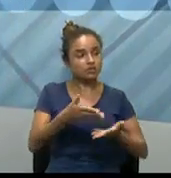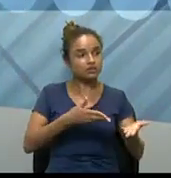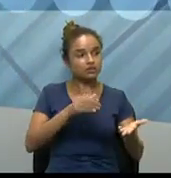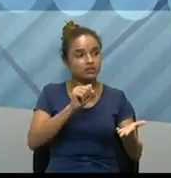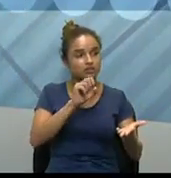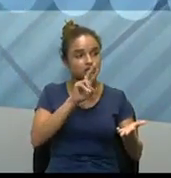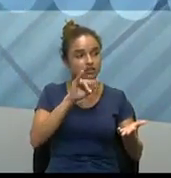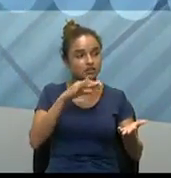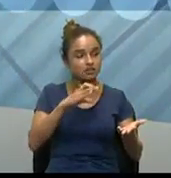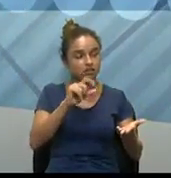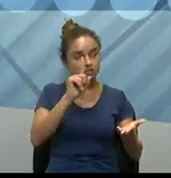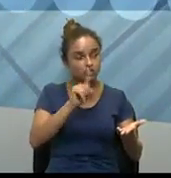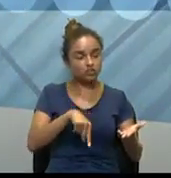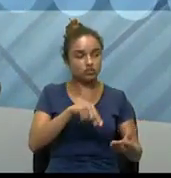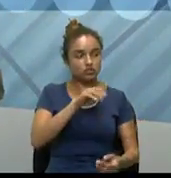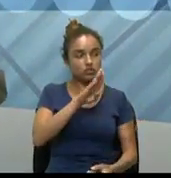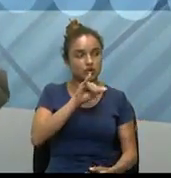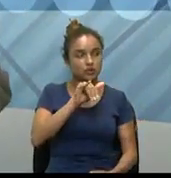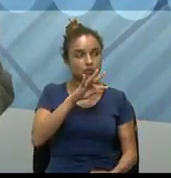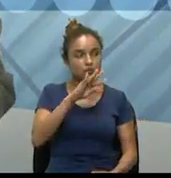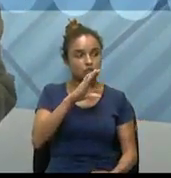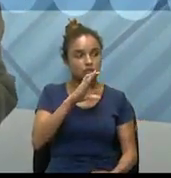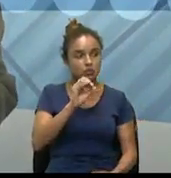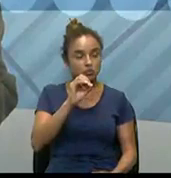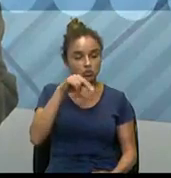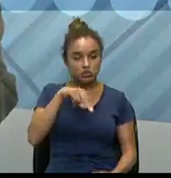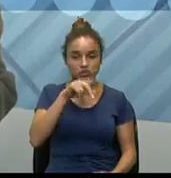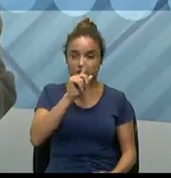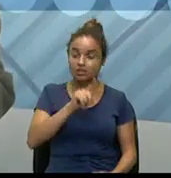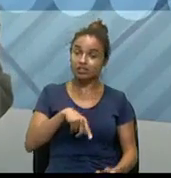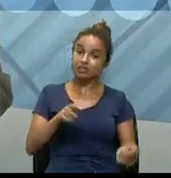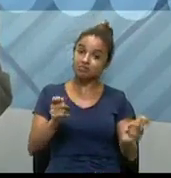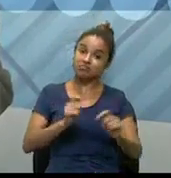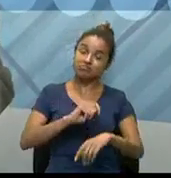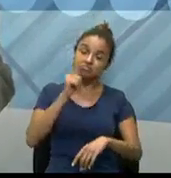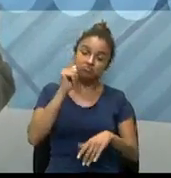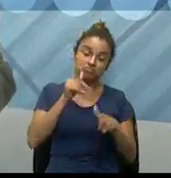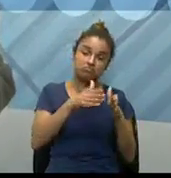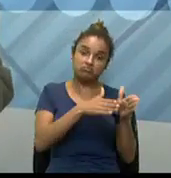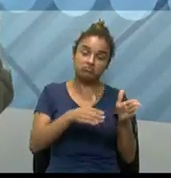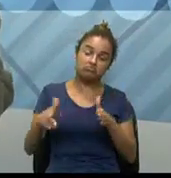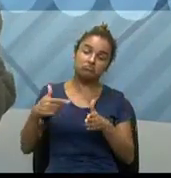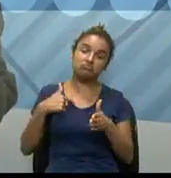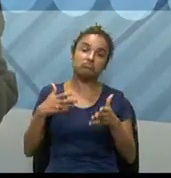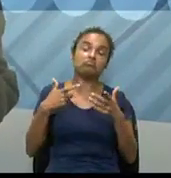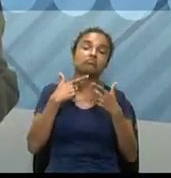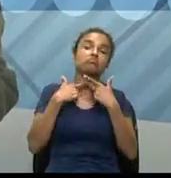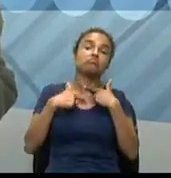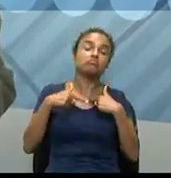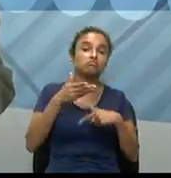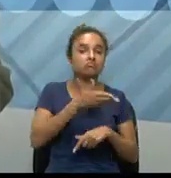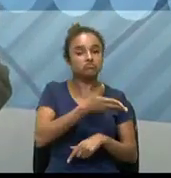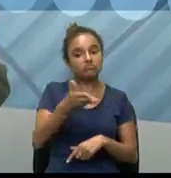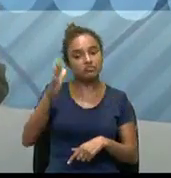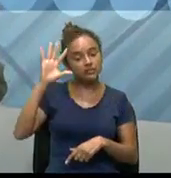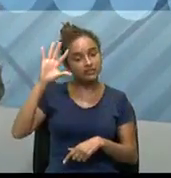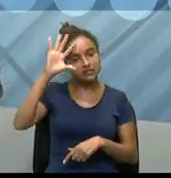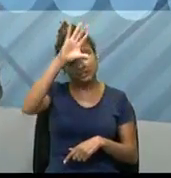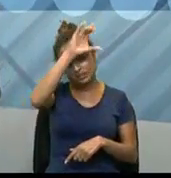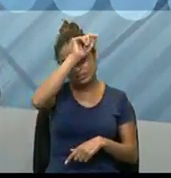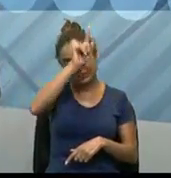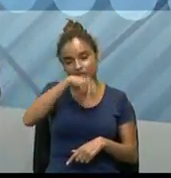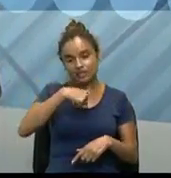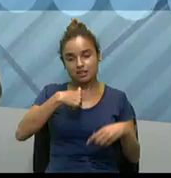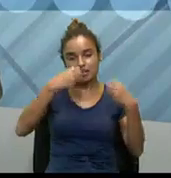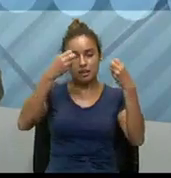a moeda Bitcoin. E é assim que funciona, tá, espero que vocês tenham entendido, mais, vou